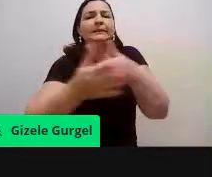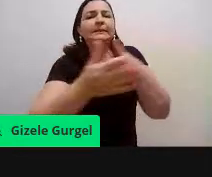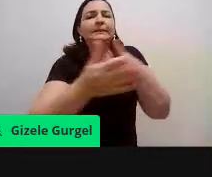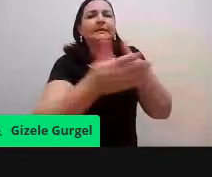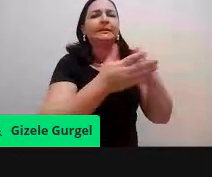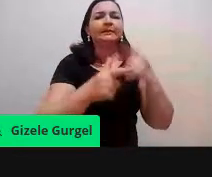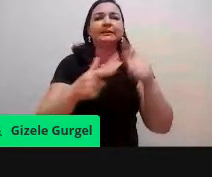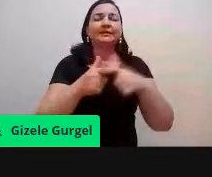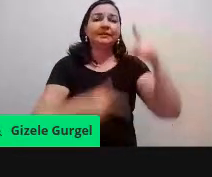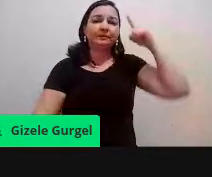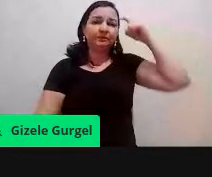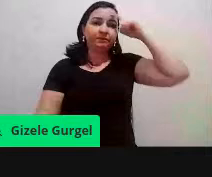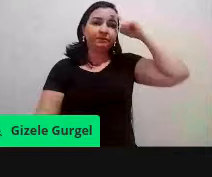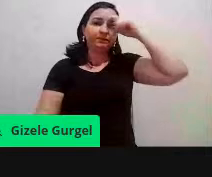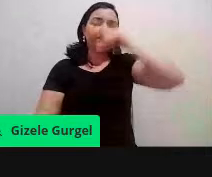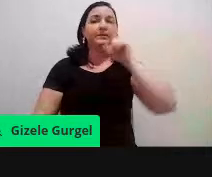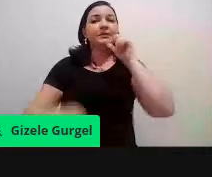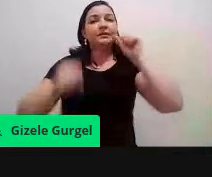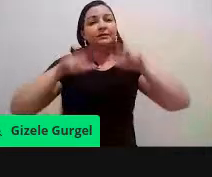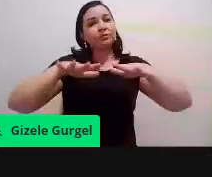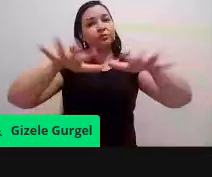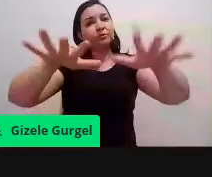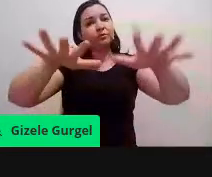gente faz isso através de várias ações educativas.